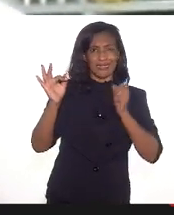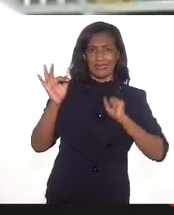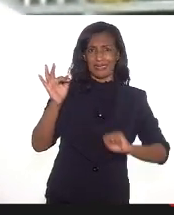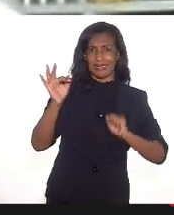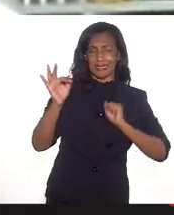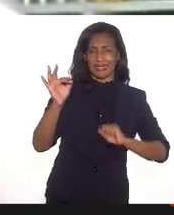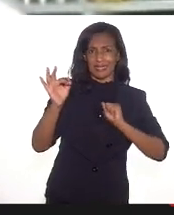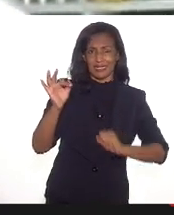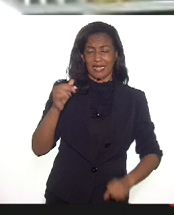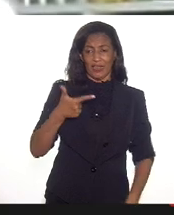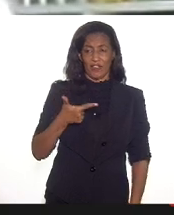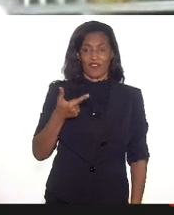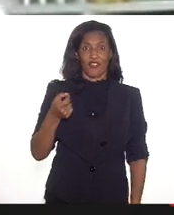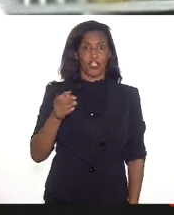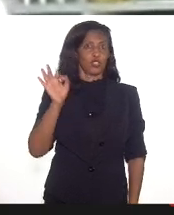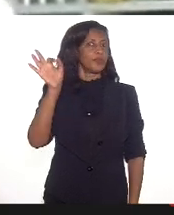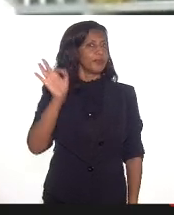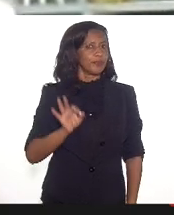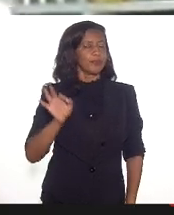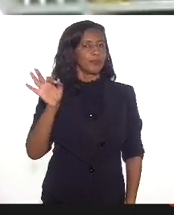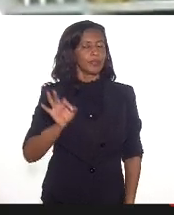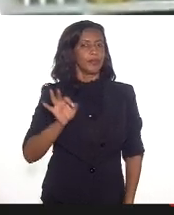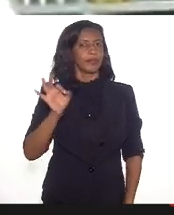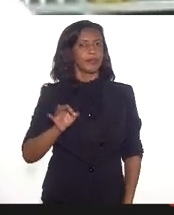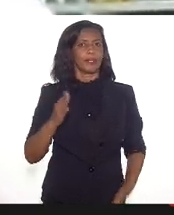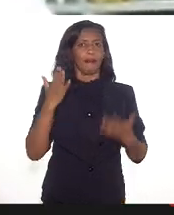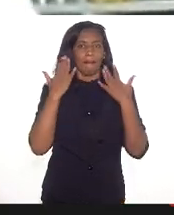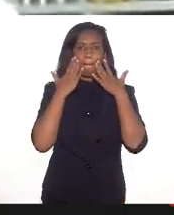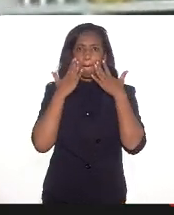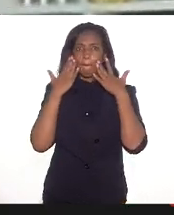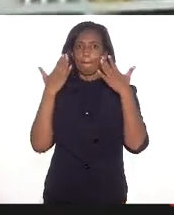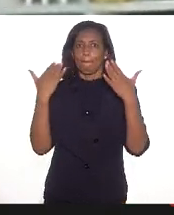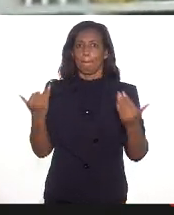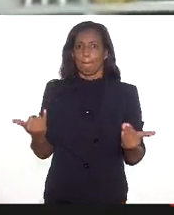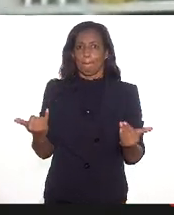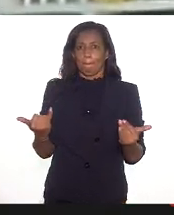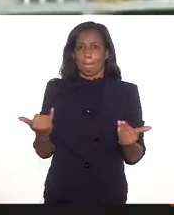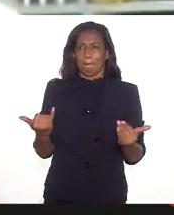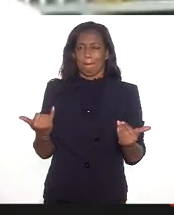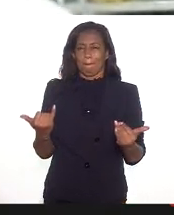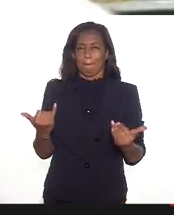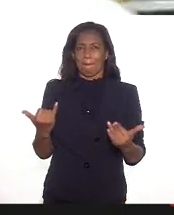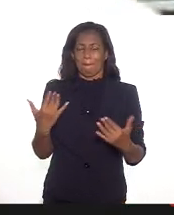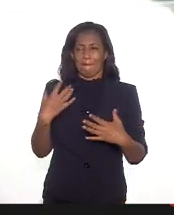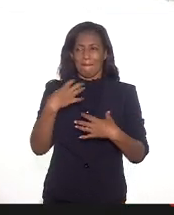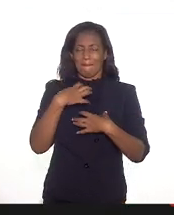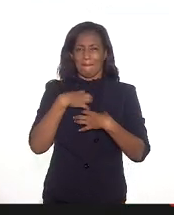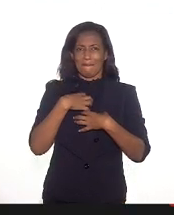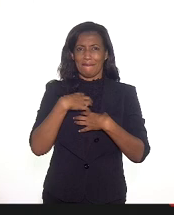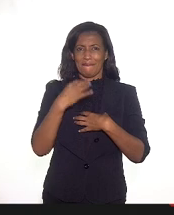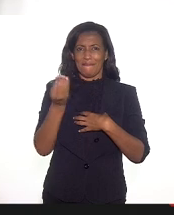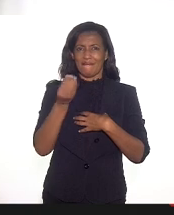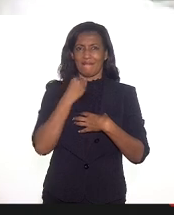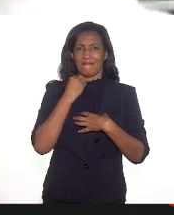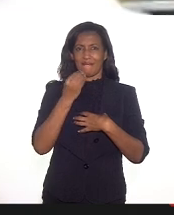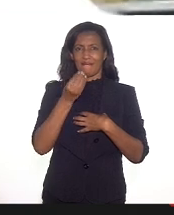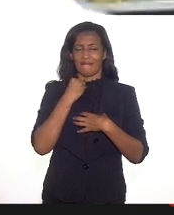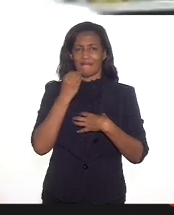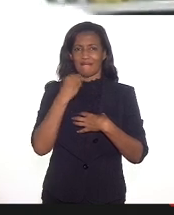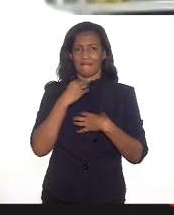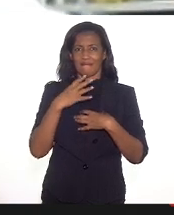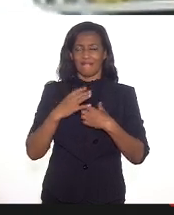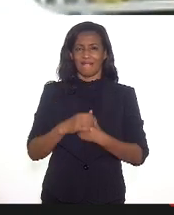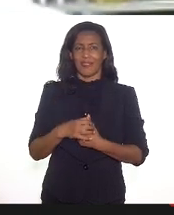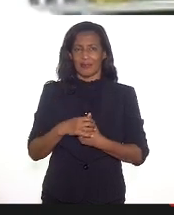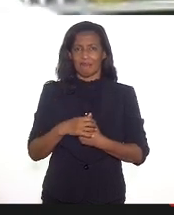20% manifestaram uma fragilidade emocional e 26%